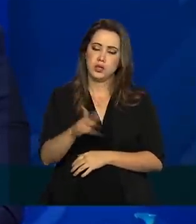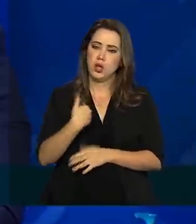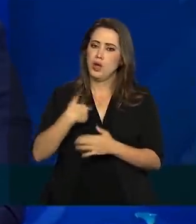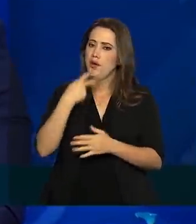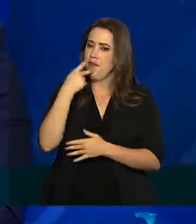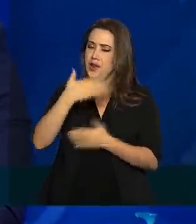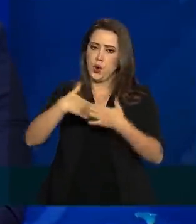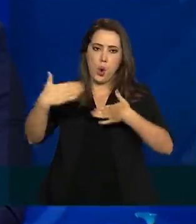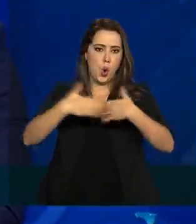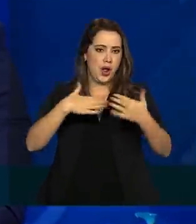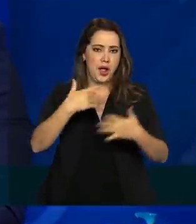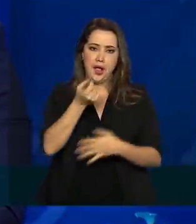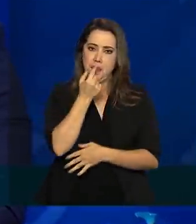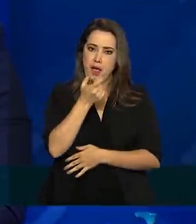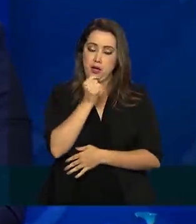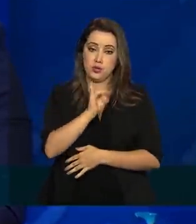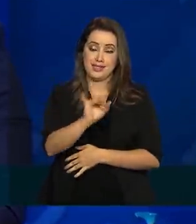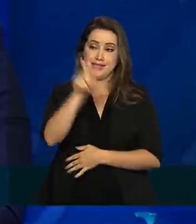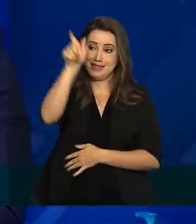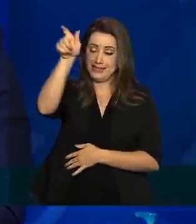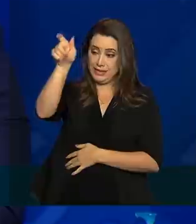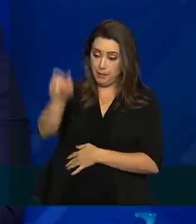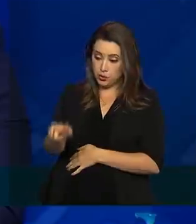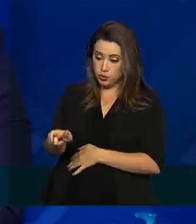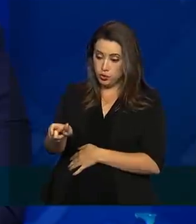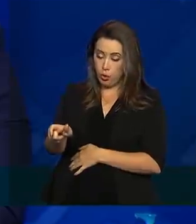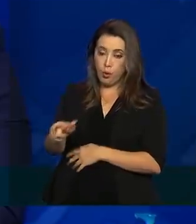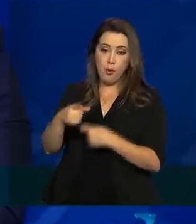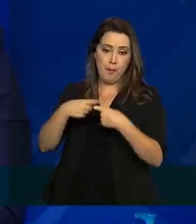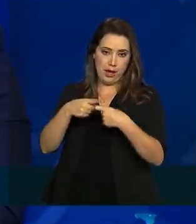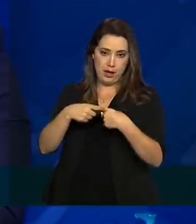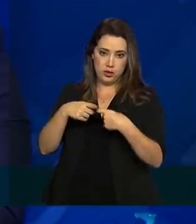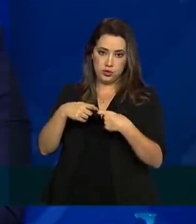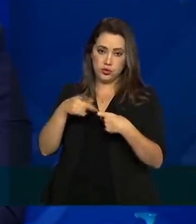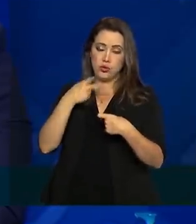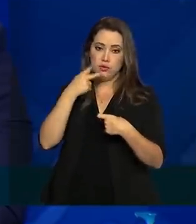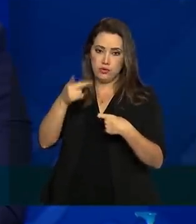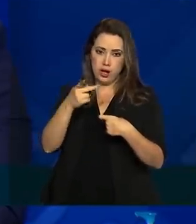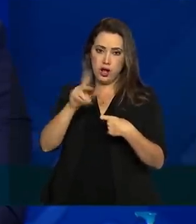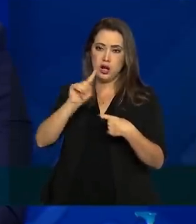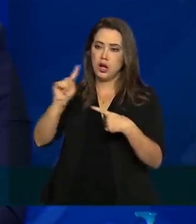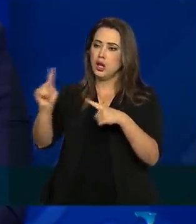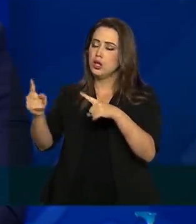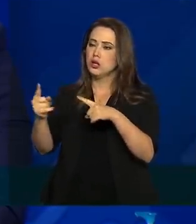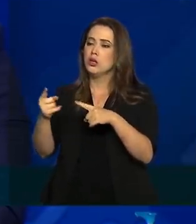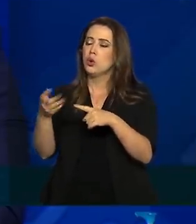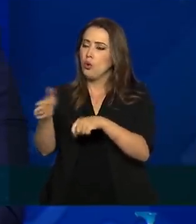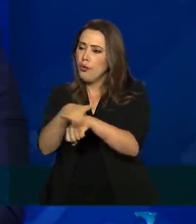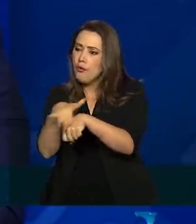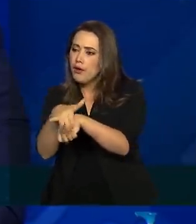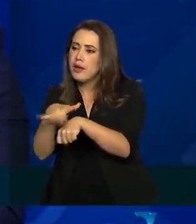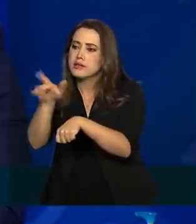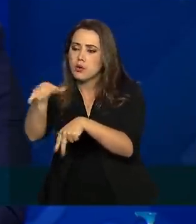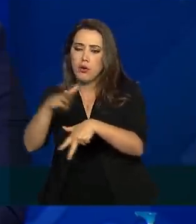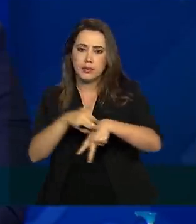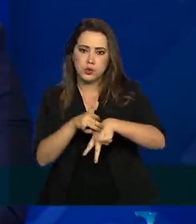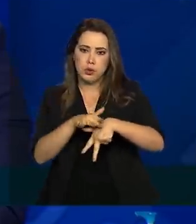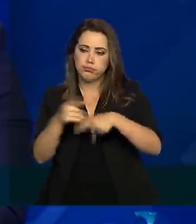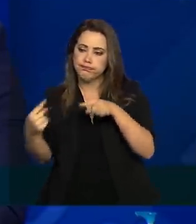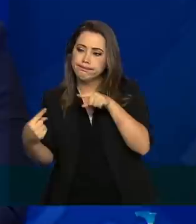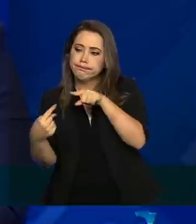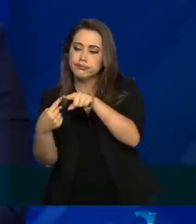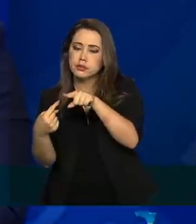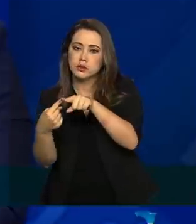falando de qualquer medicamento. Se o médico, usando sua autonomia e após o aceite do paciente, qualquer pessoa